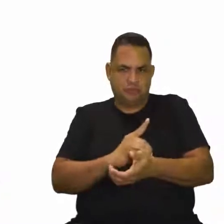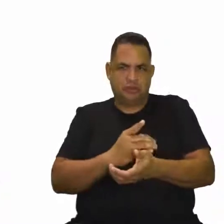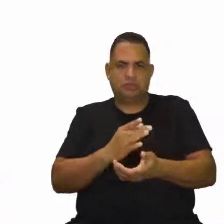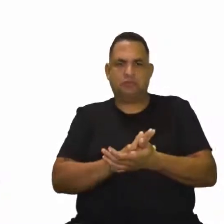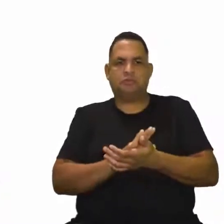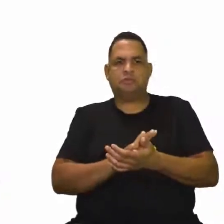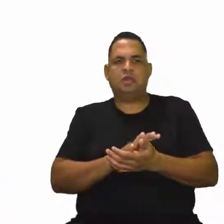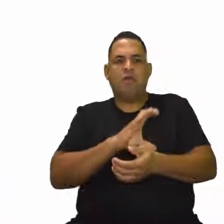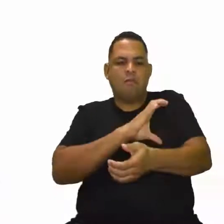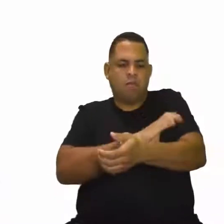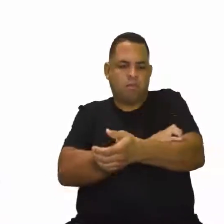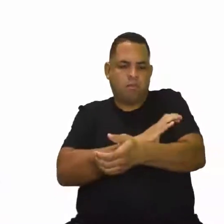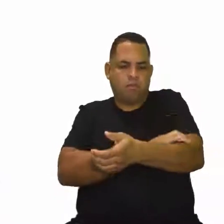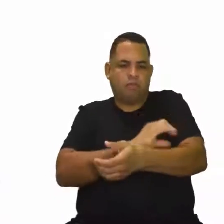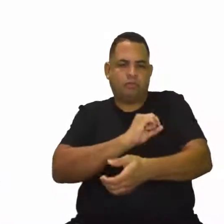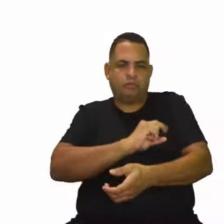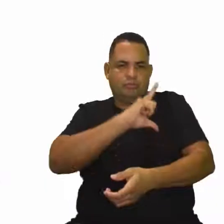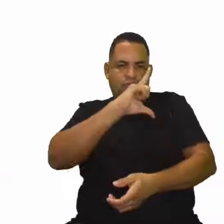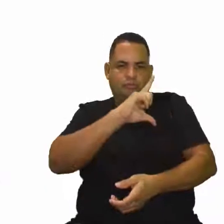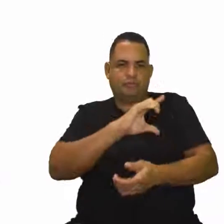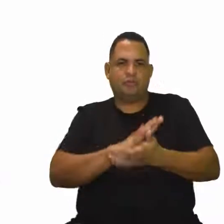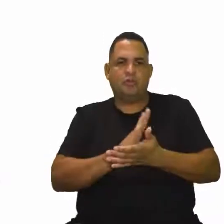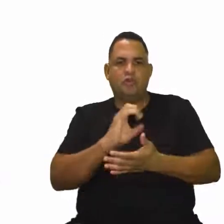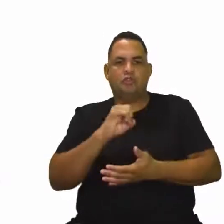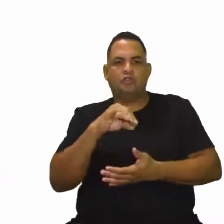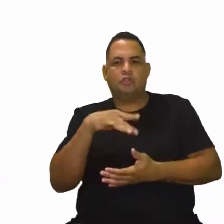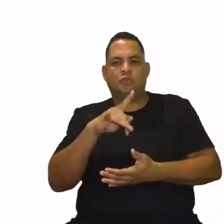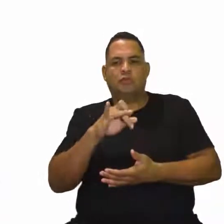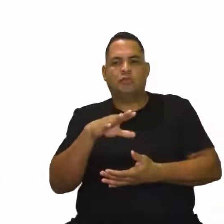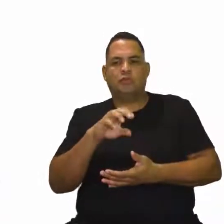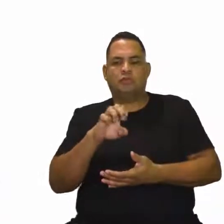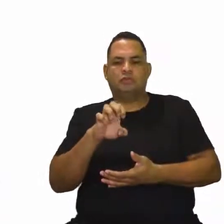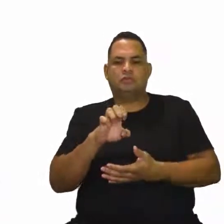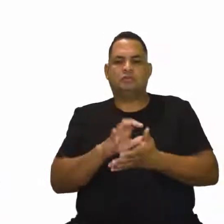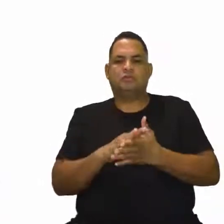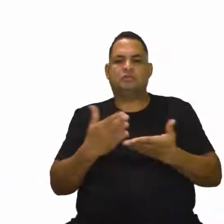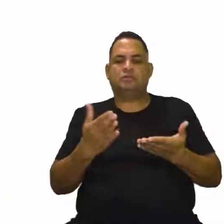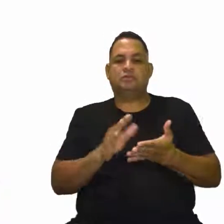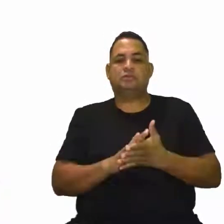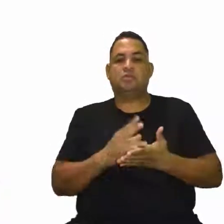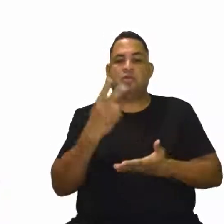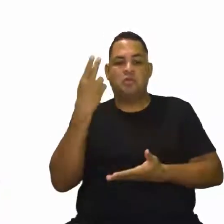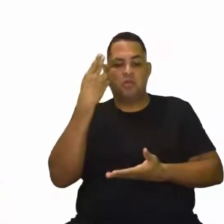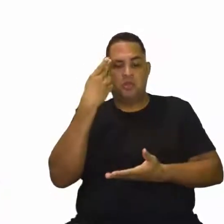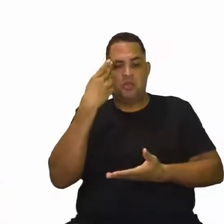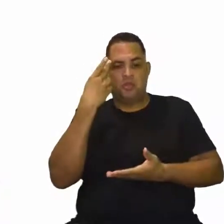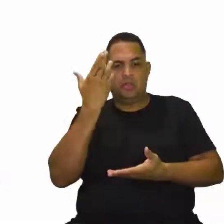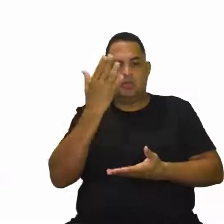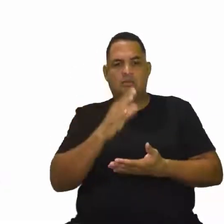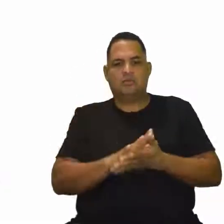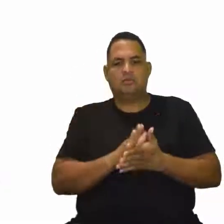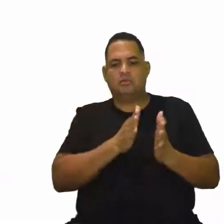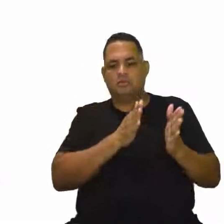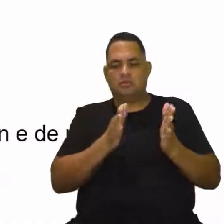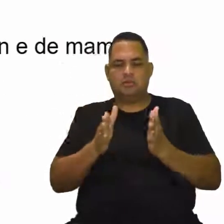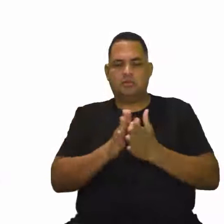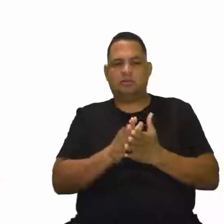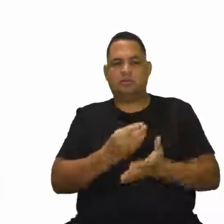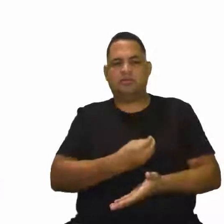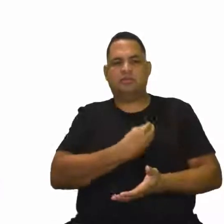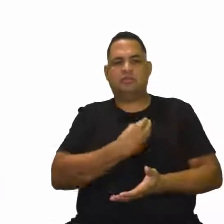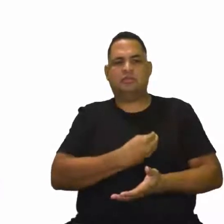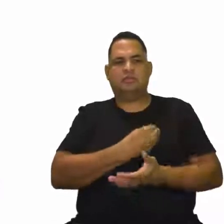A hipertensão, a osteoporose, que são muito comuns, né? Muito presentes nesse período da vida.